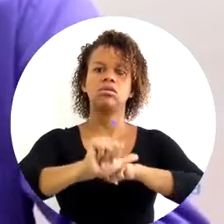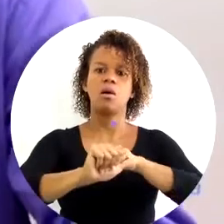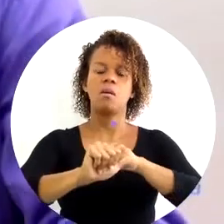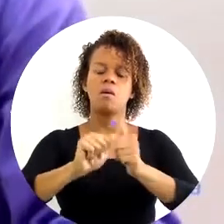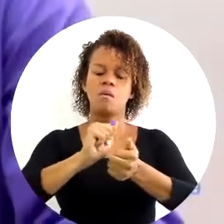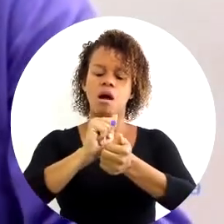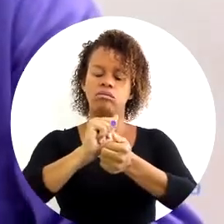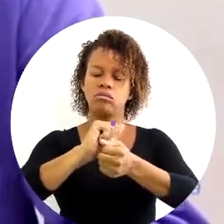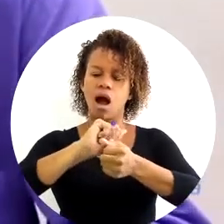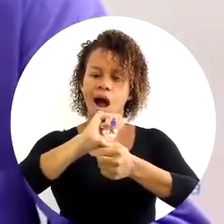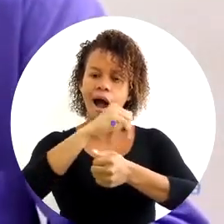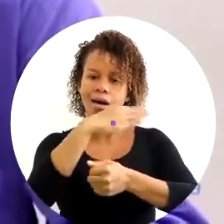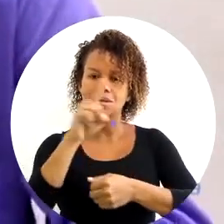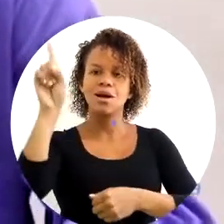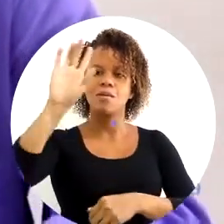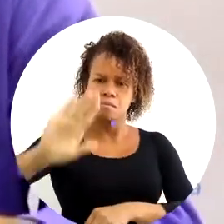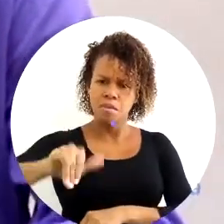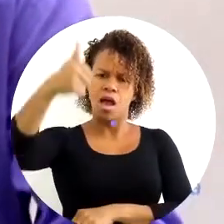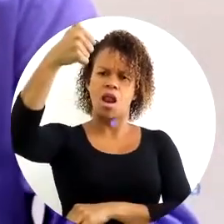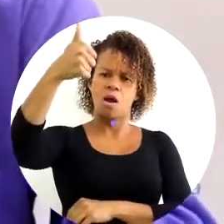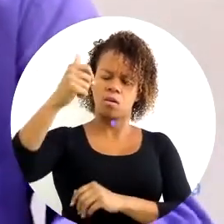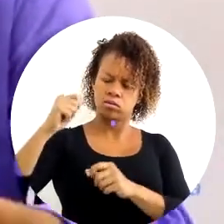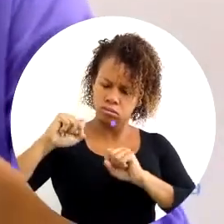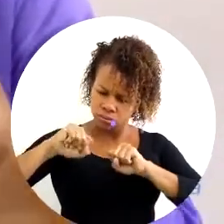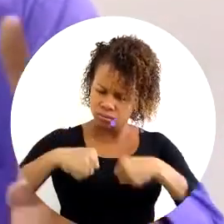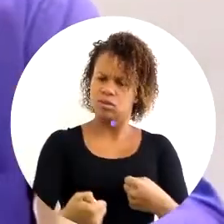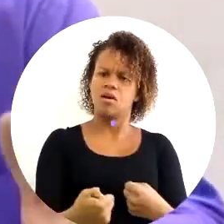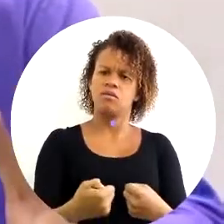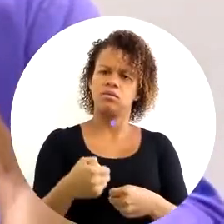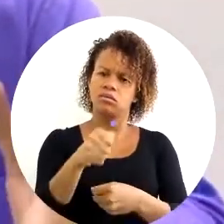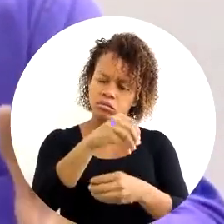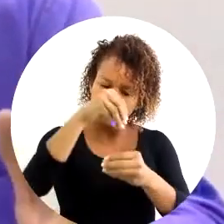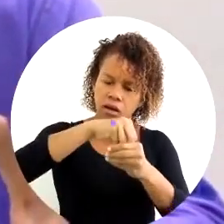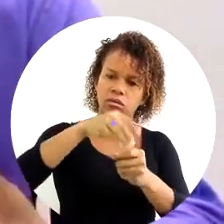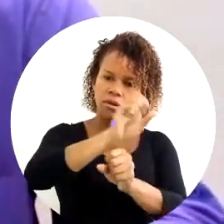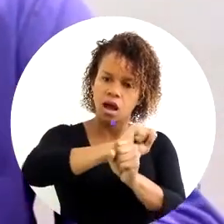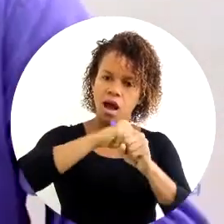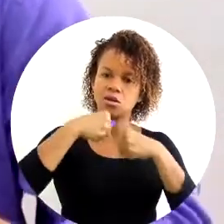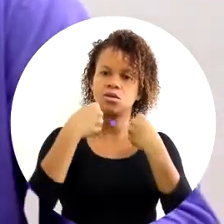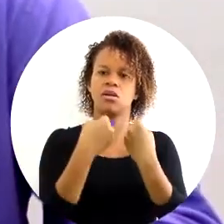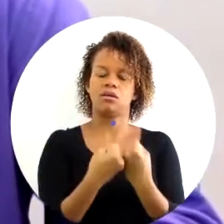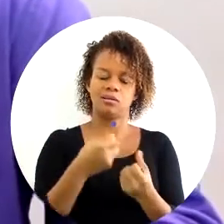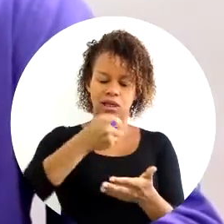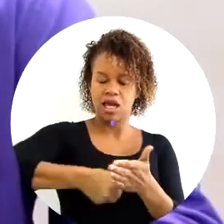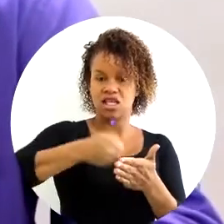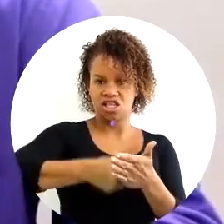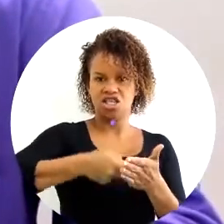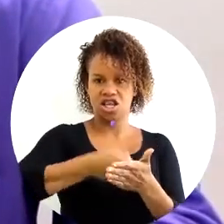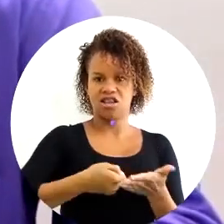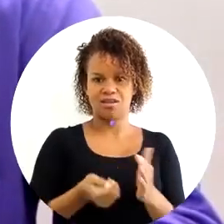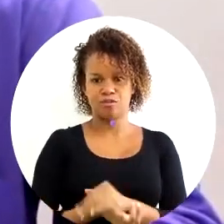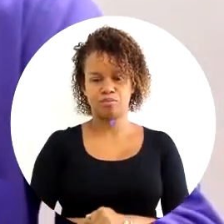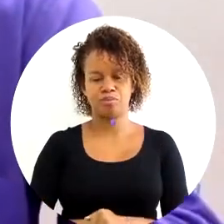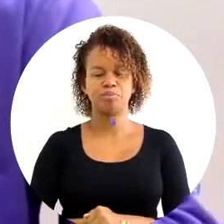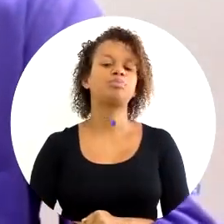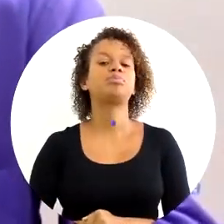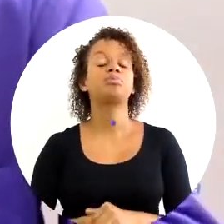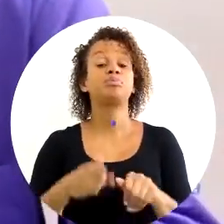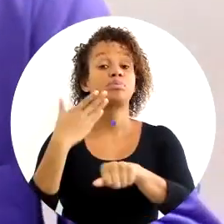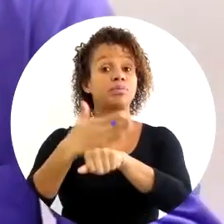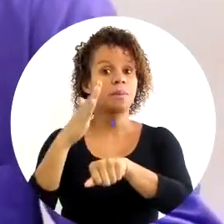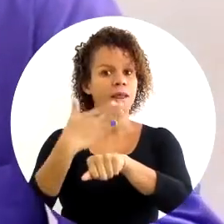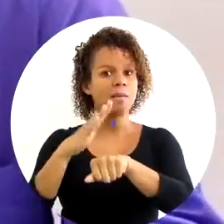a organização em organização melhor, melhor preparada para enfrentar os desafios da sociedade que é tão exigente. Pois bem,